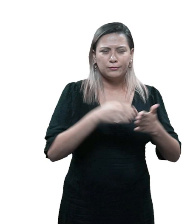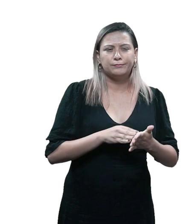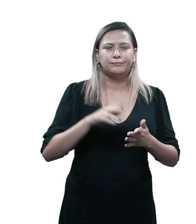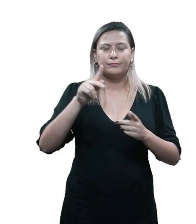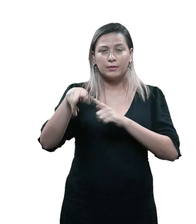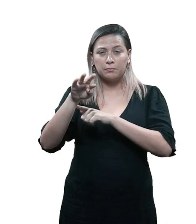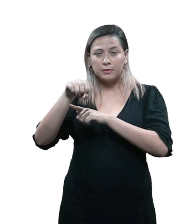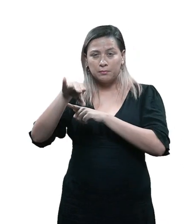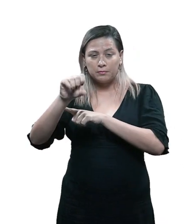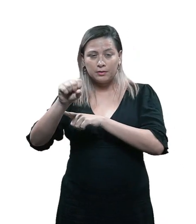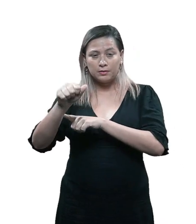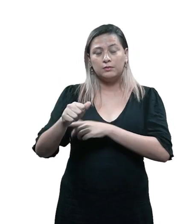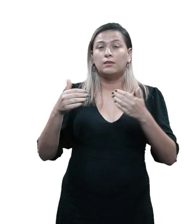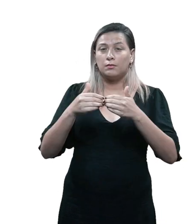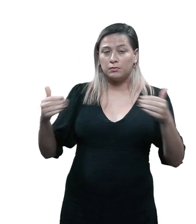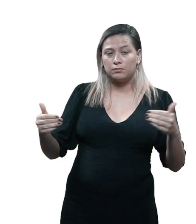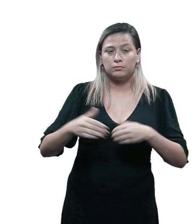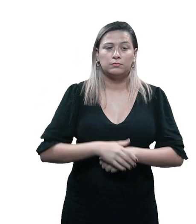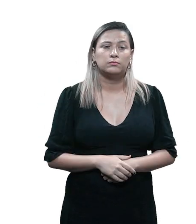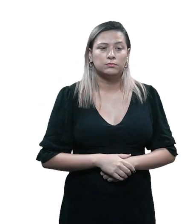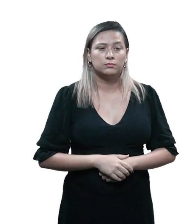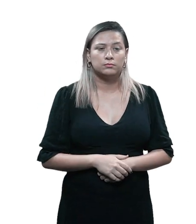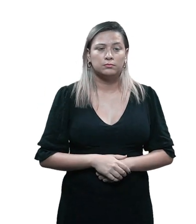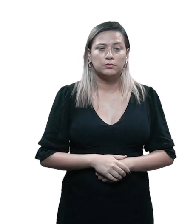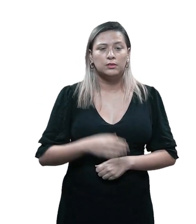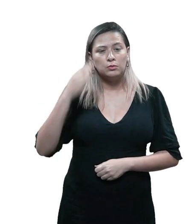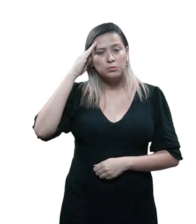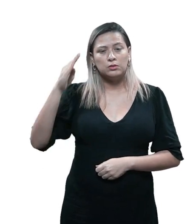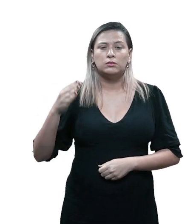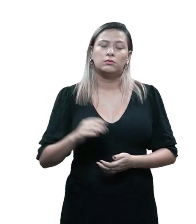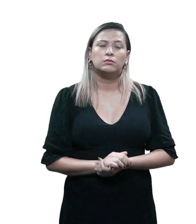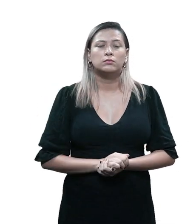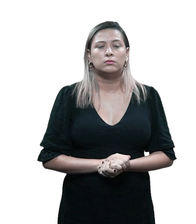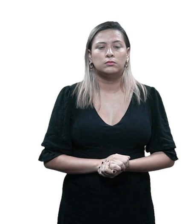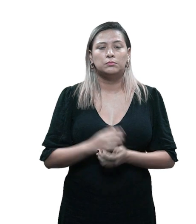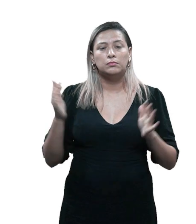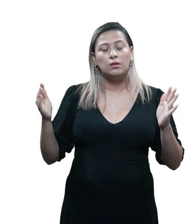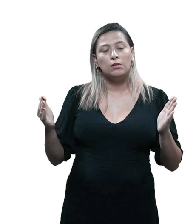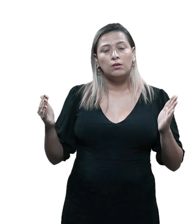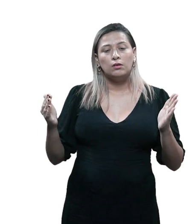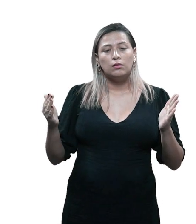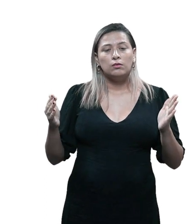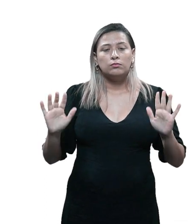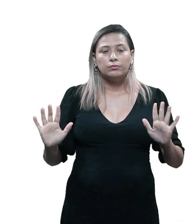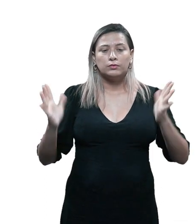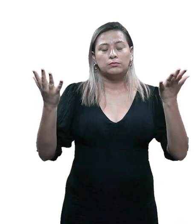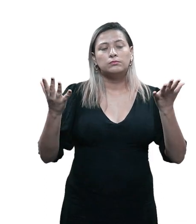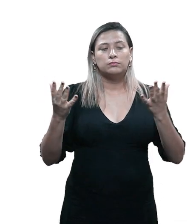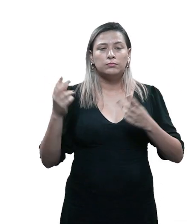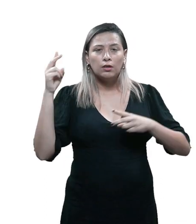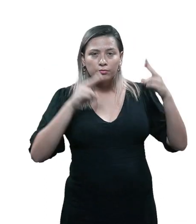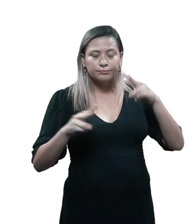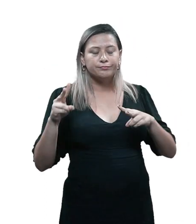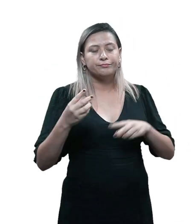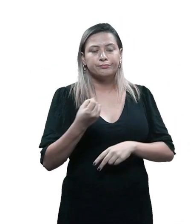obstáculos, premissa e abertura, tensão principal, culminança e resolução, tema,